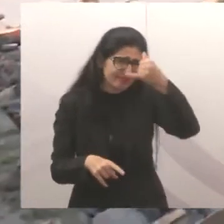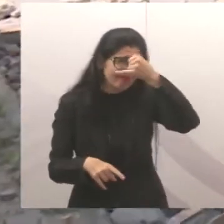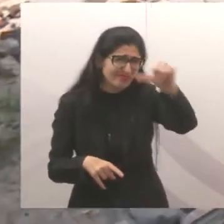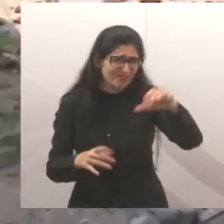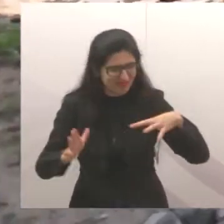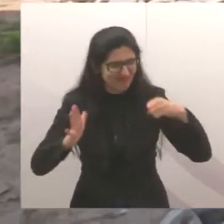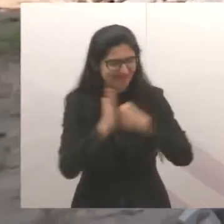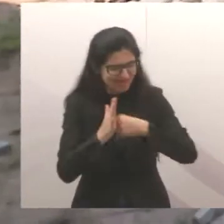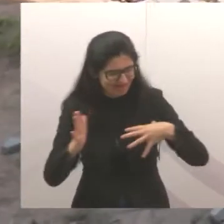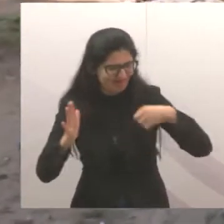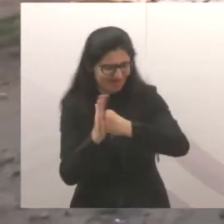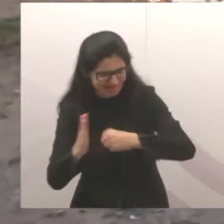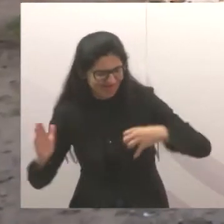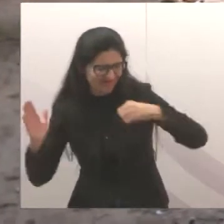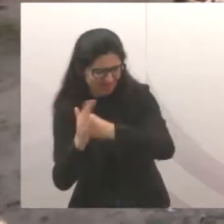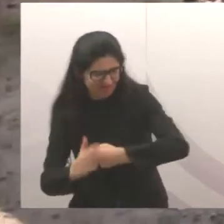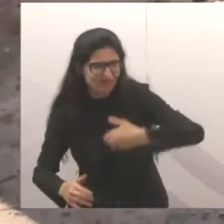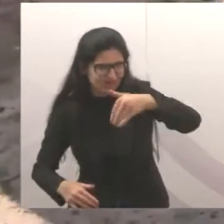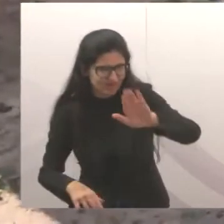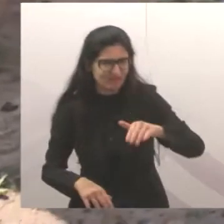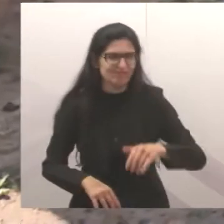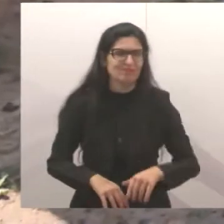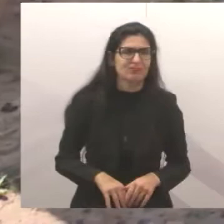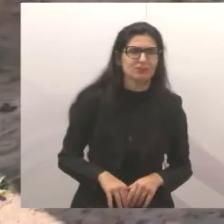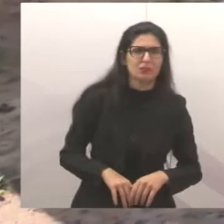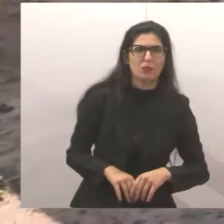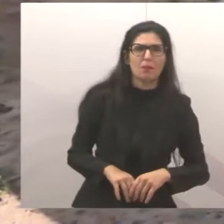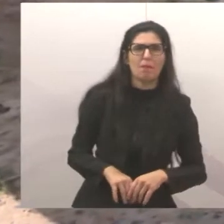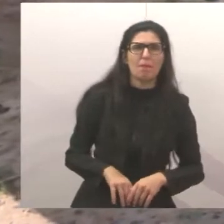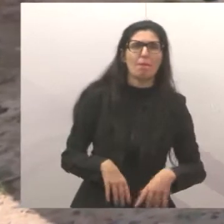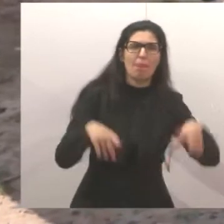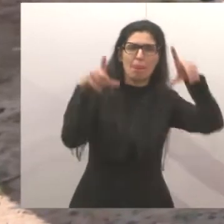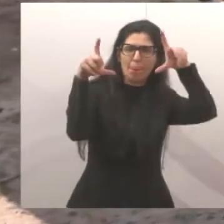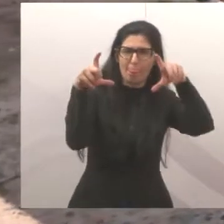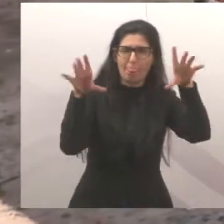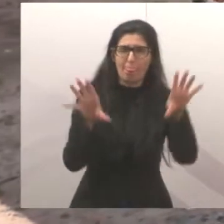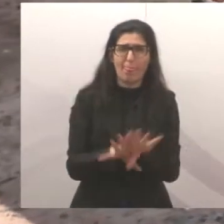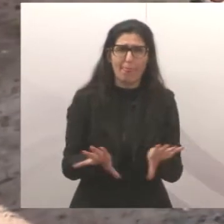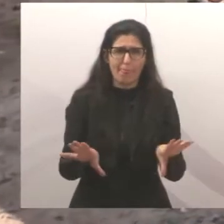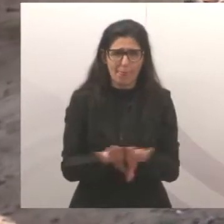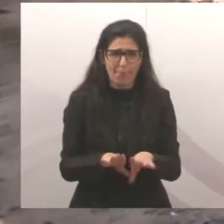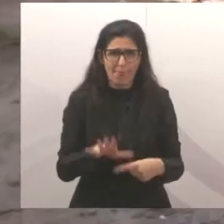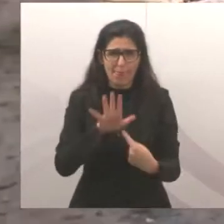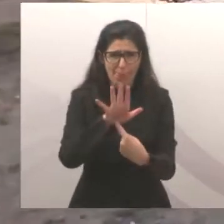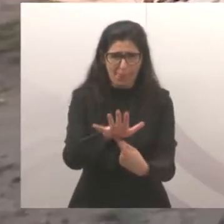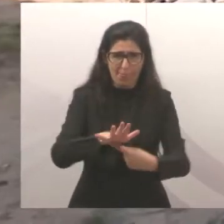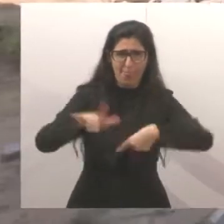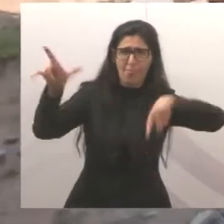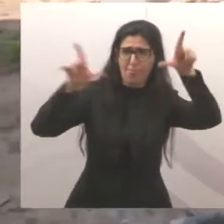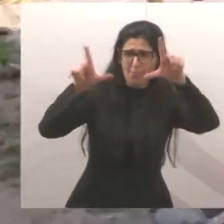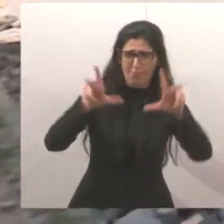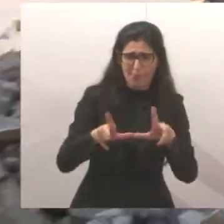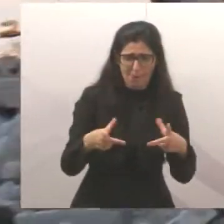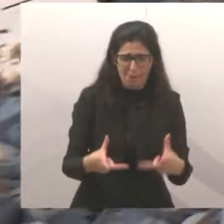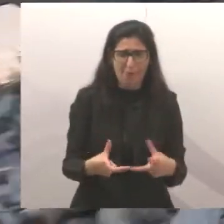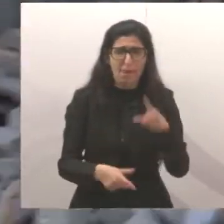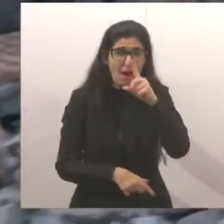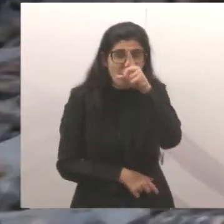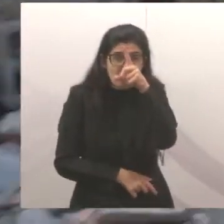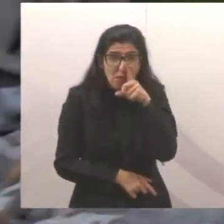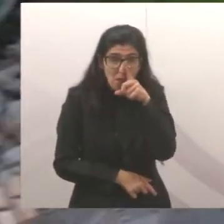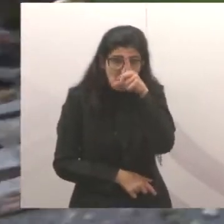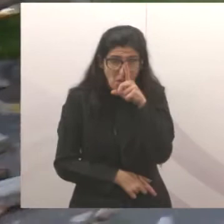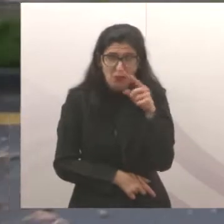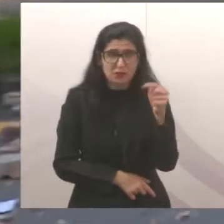lá para o prefeito, agora, nesse momento, vou tirar umas fotos com vocês também aqui, e vou mostrar na TV Câmara que o negócio está muito perigoso aqui.